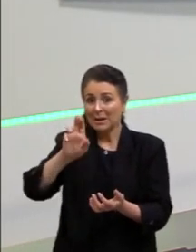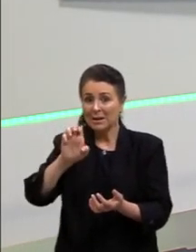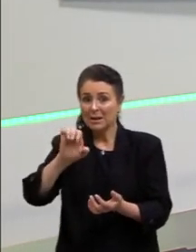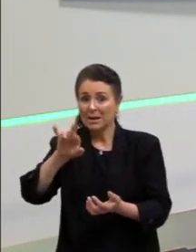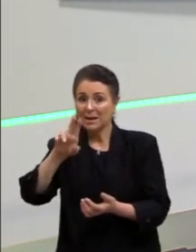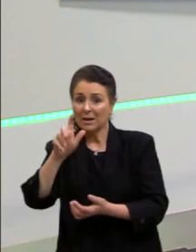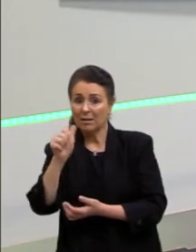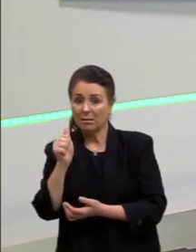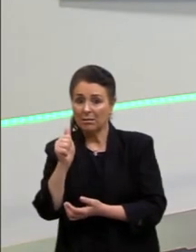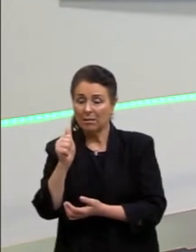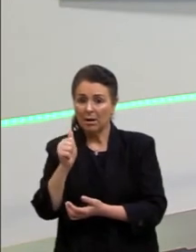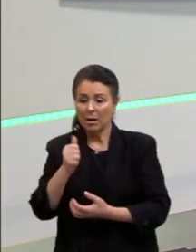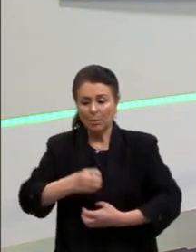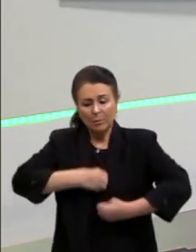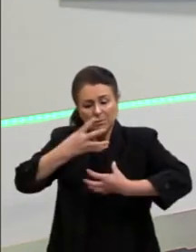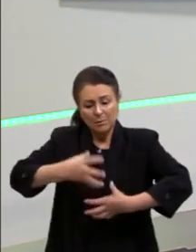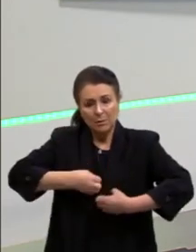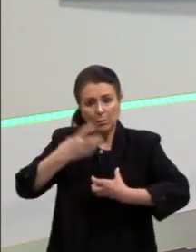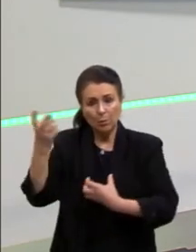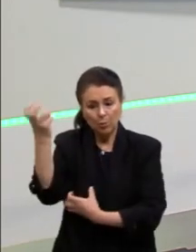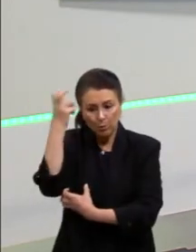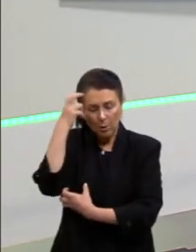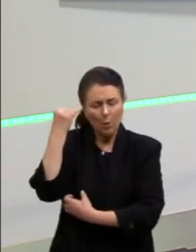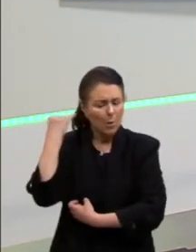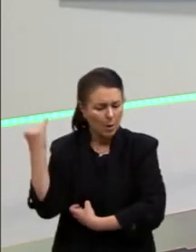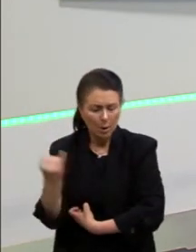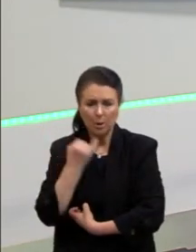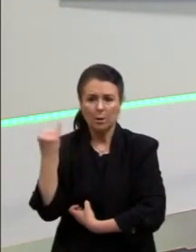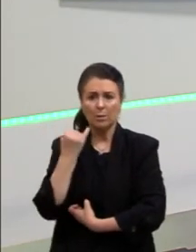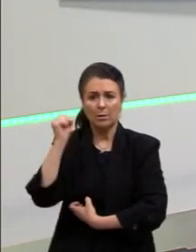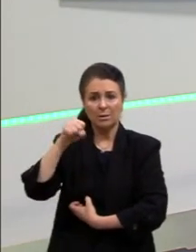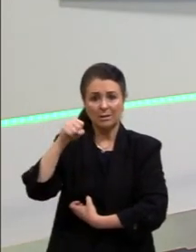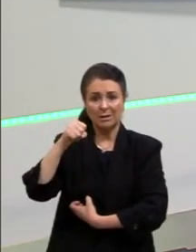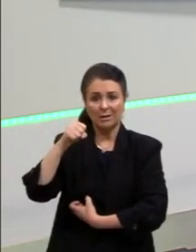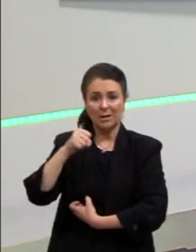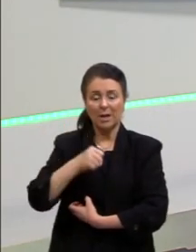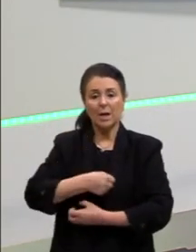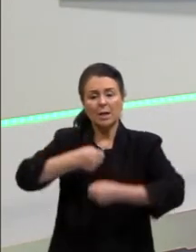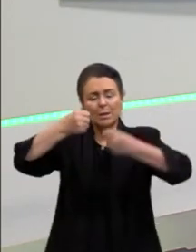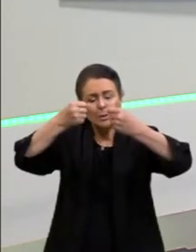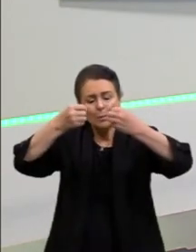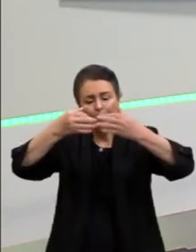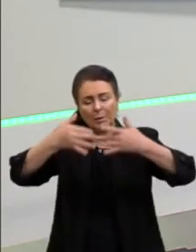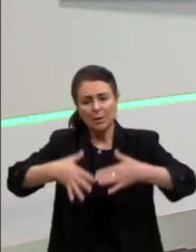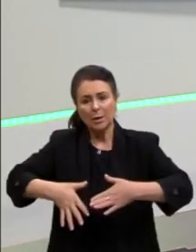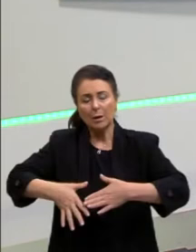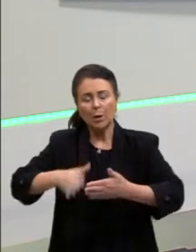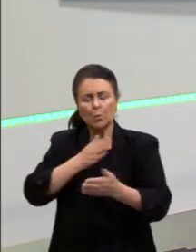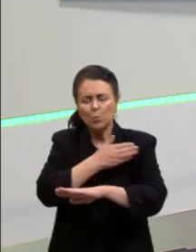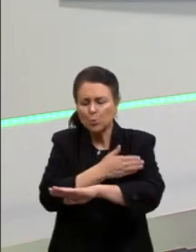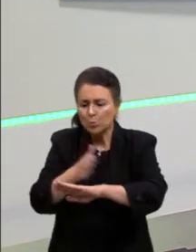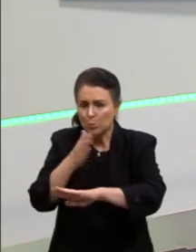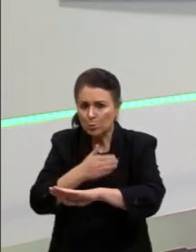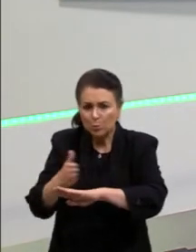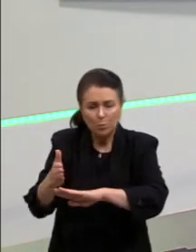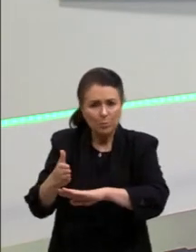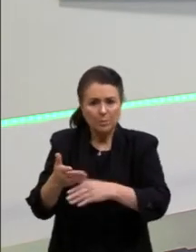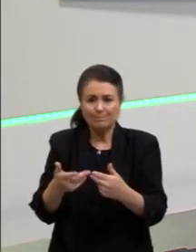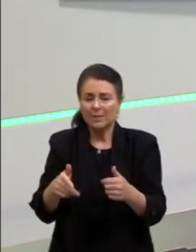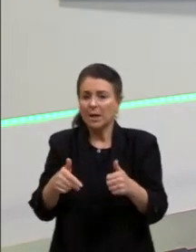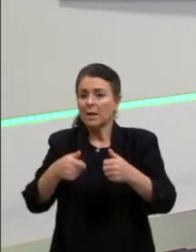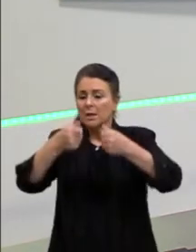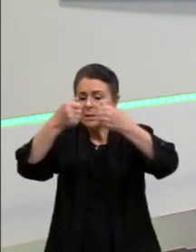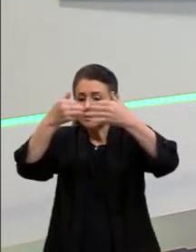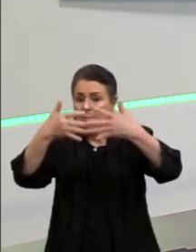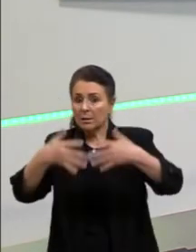importantíssima. E o samba também fala de costumes, de hábitos, também fala de